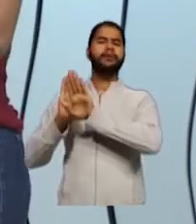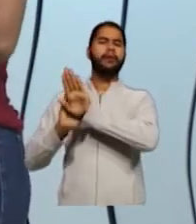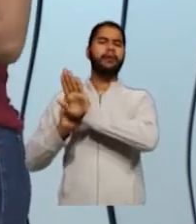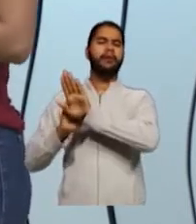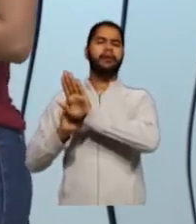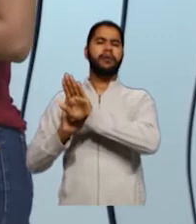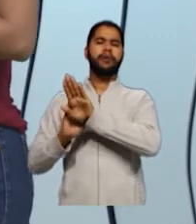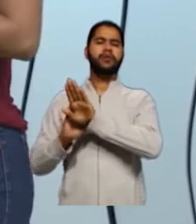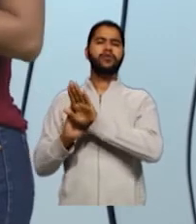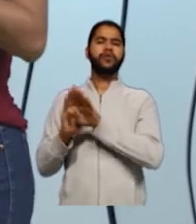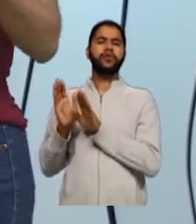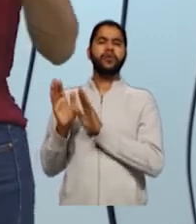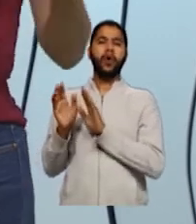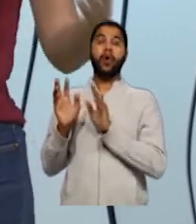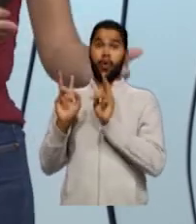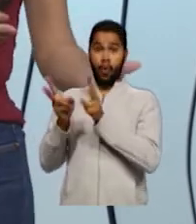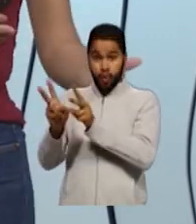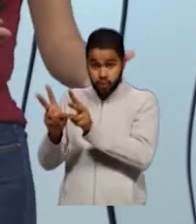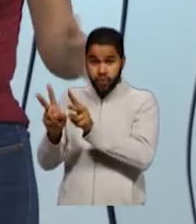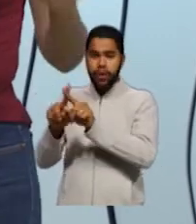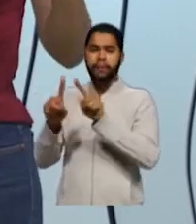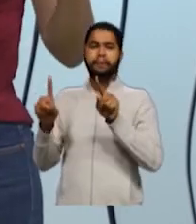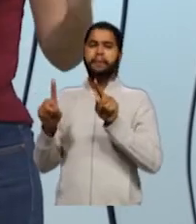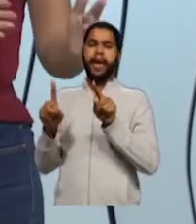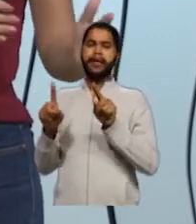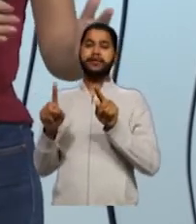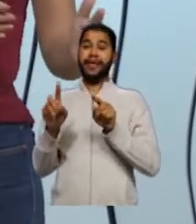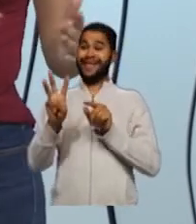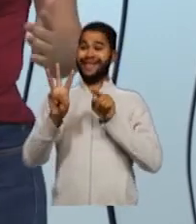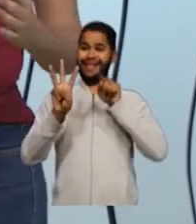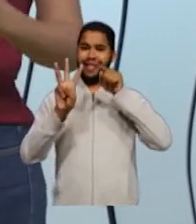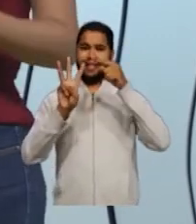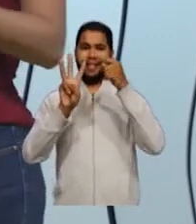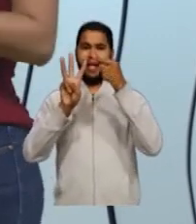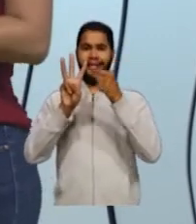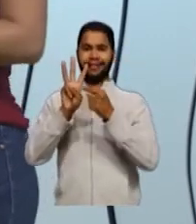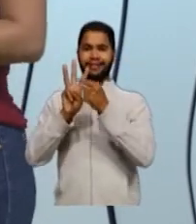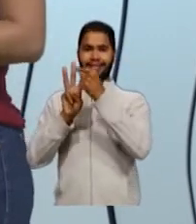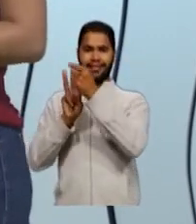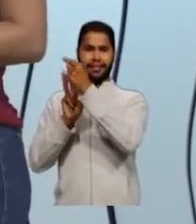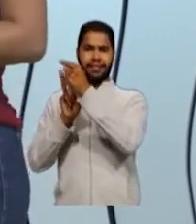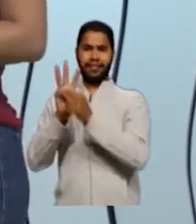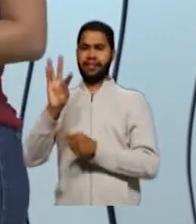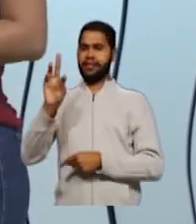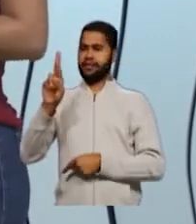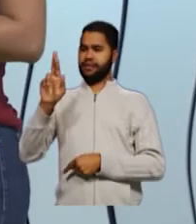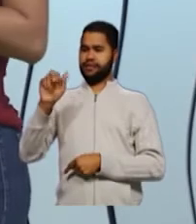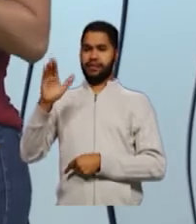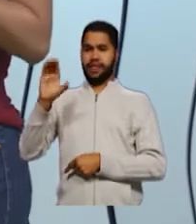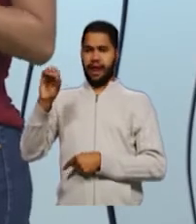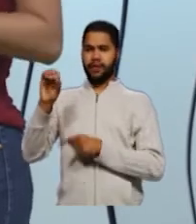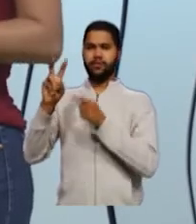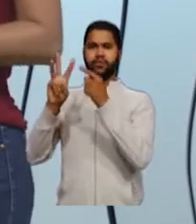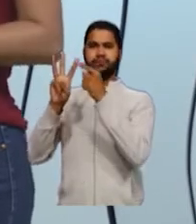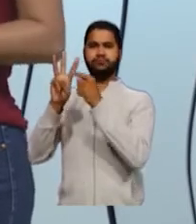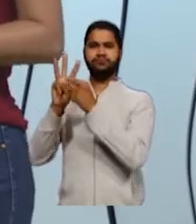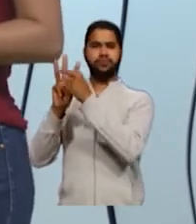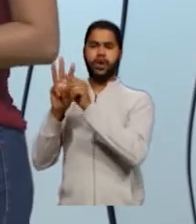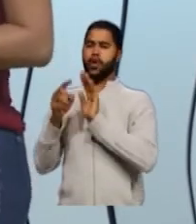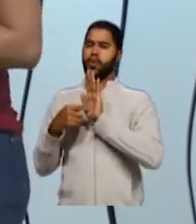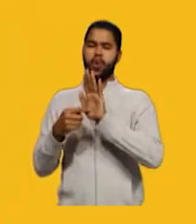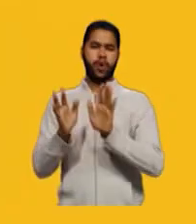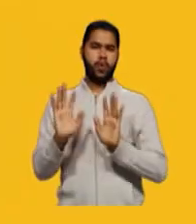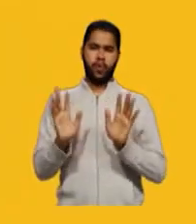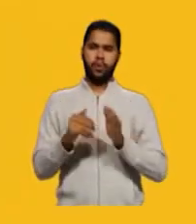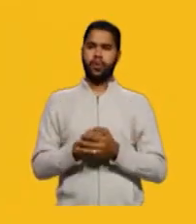os represento. Eles existem, eles estão lá. Porém, na fórmula traço, eu não escrevo eles,